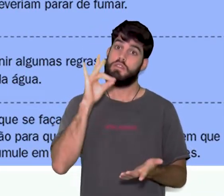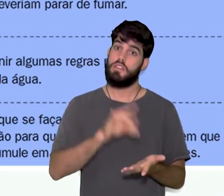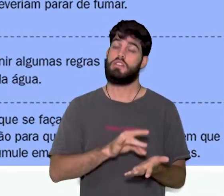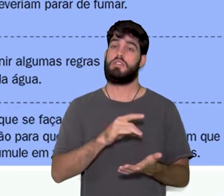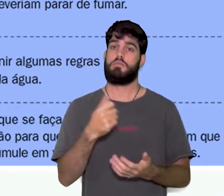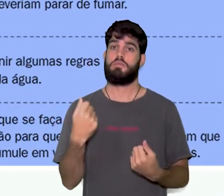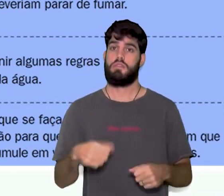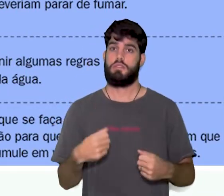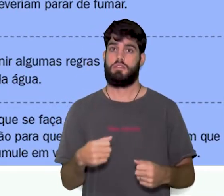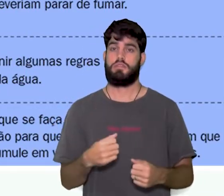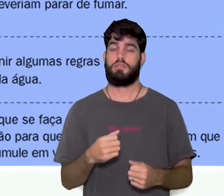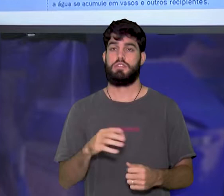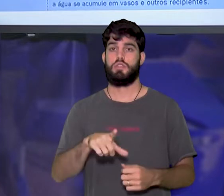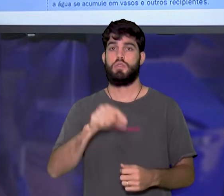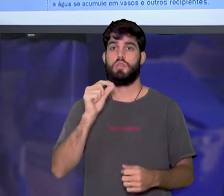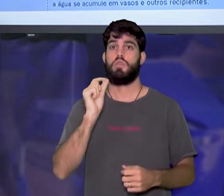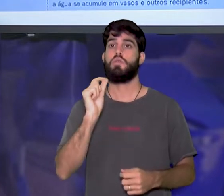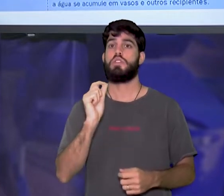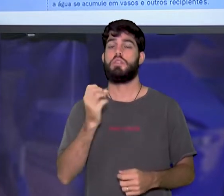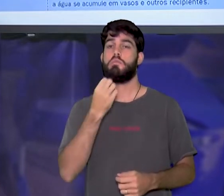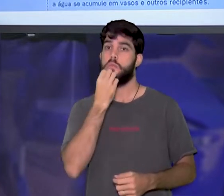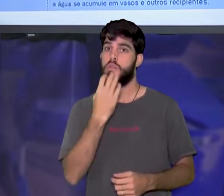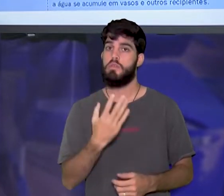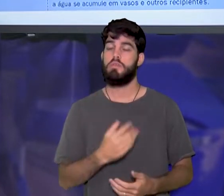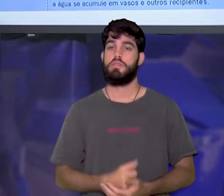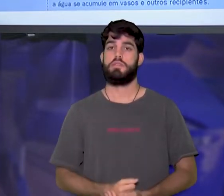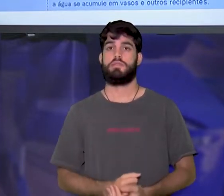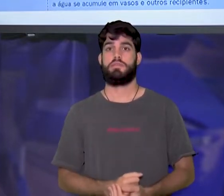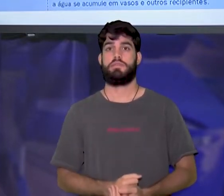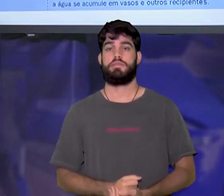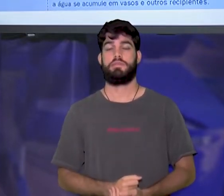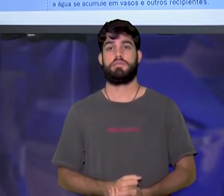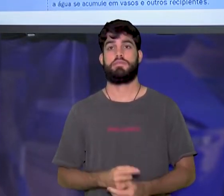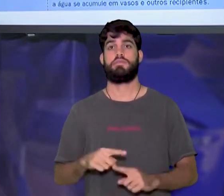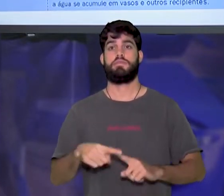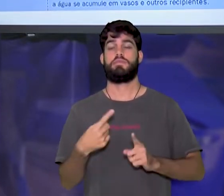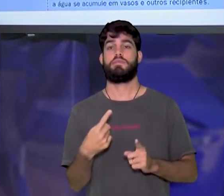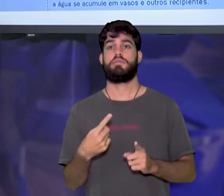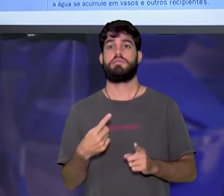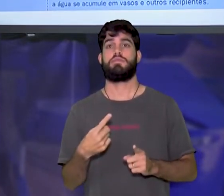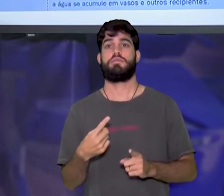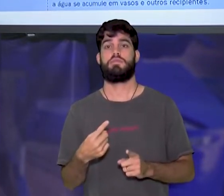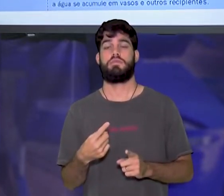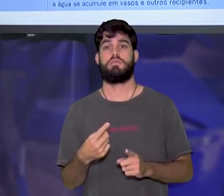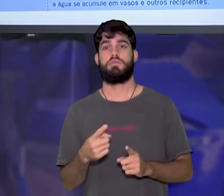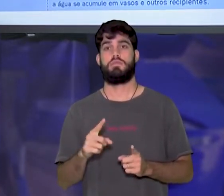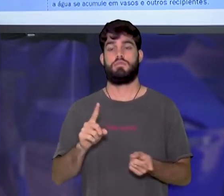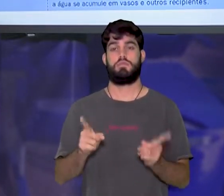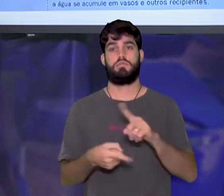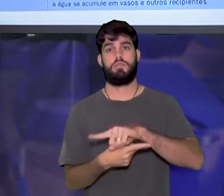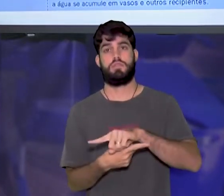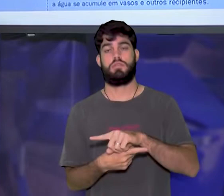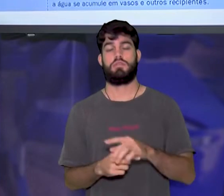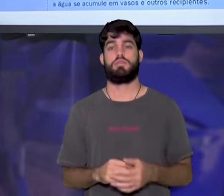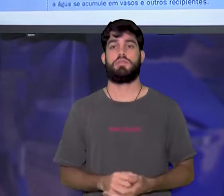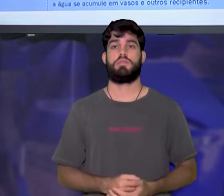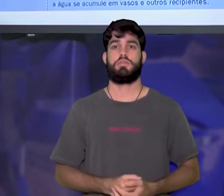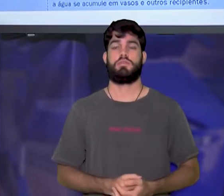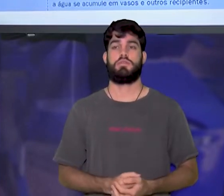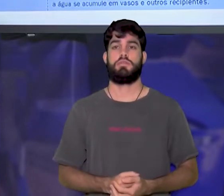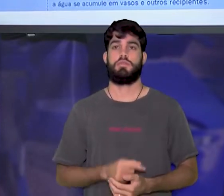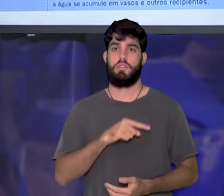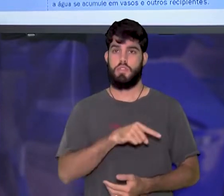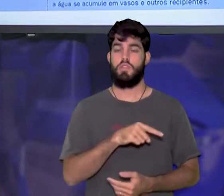e selecionar o que é bom. Então, nesse daí, esse mais dá a ideia de oposição. Os